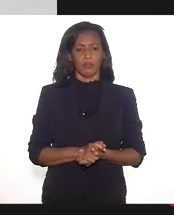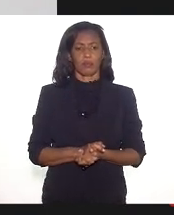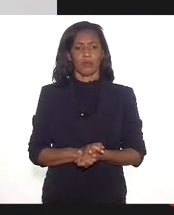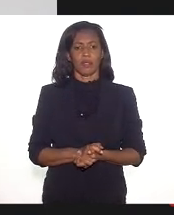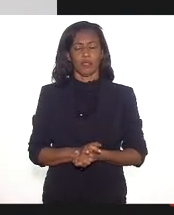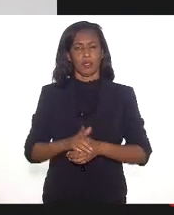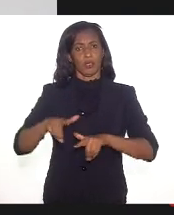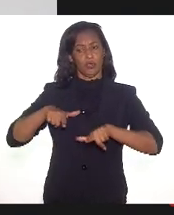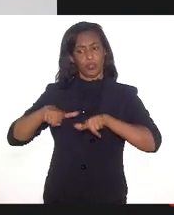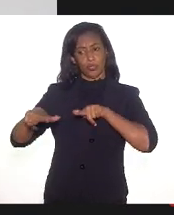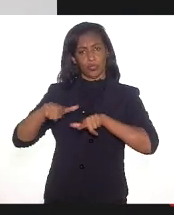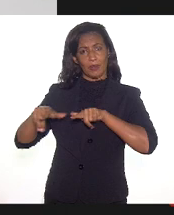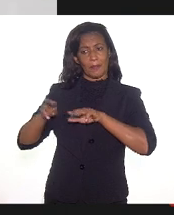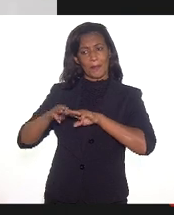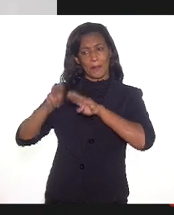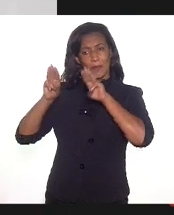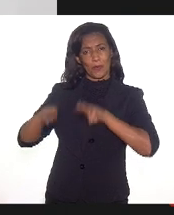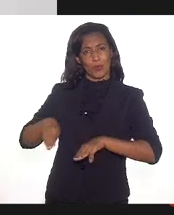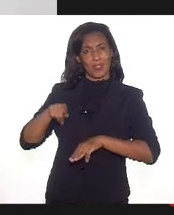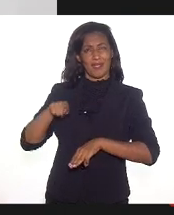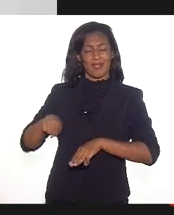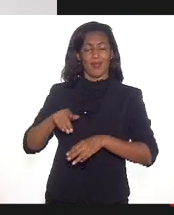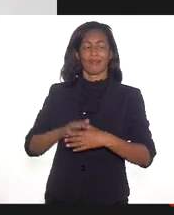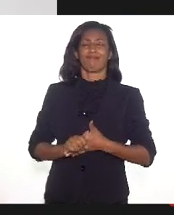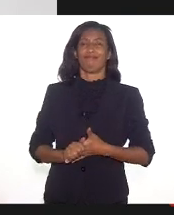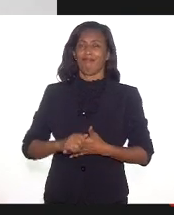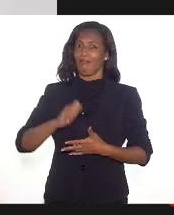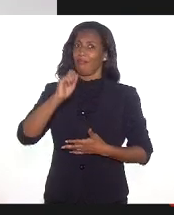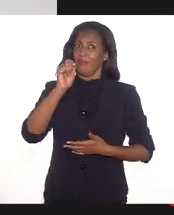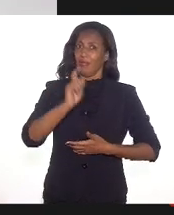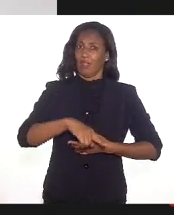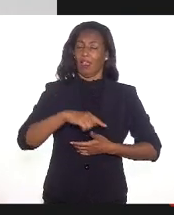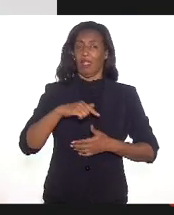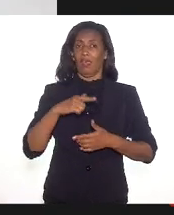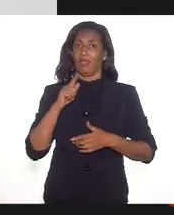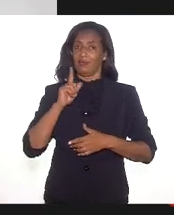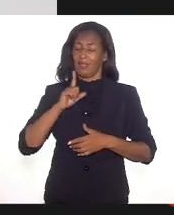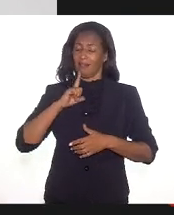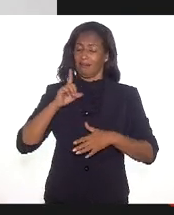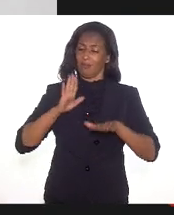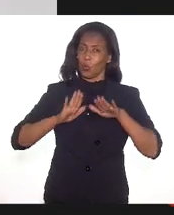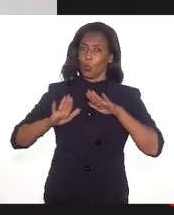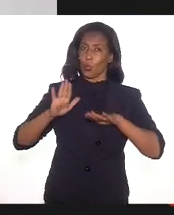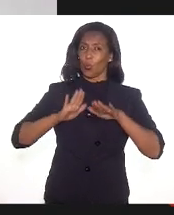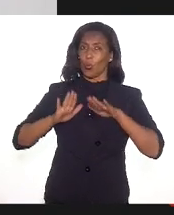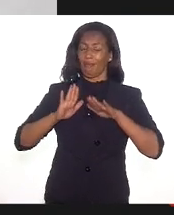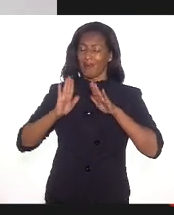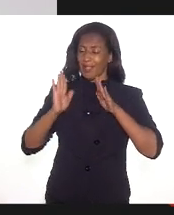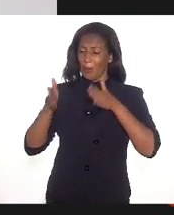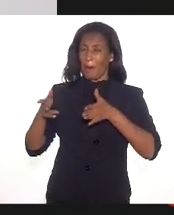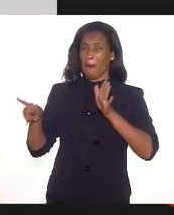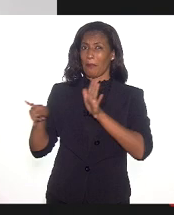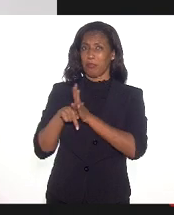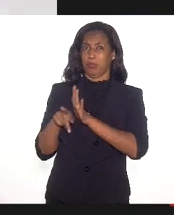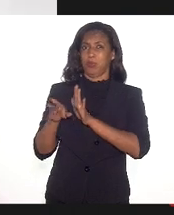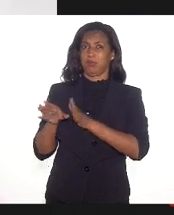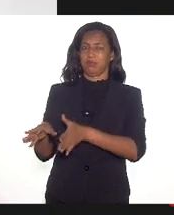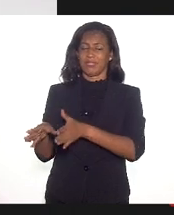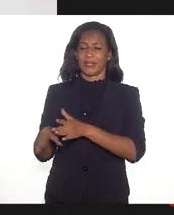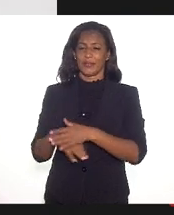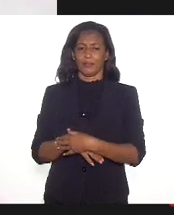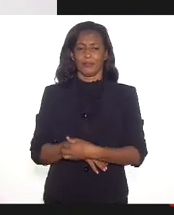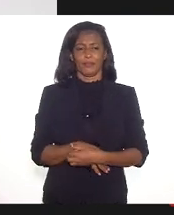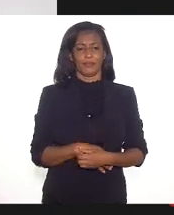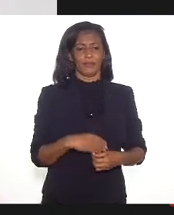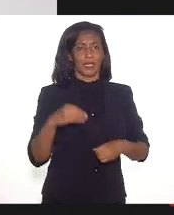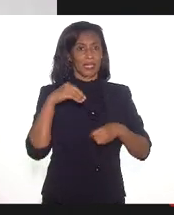de trabalhadores de museus, eu acho que, de fato, é algo que a gente tem de tratar de uma forma mais específica, não é? E